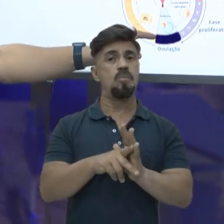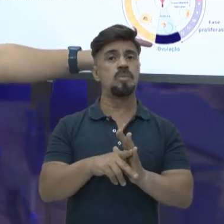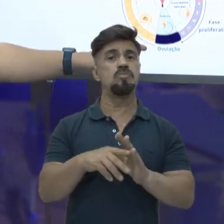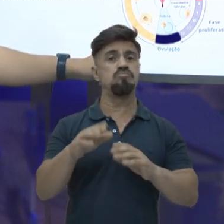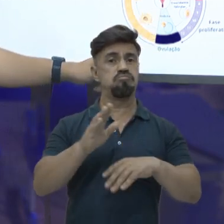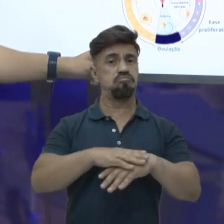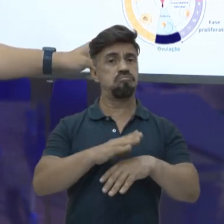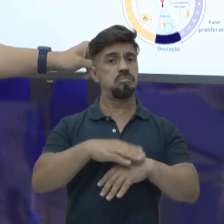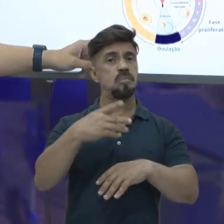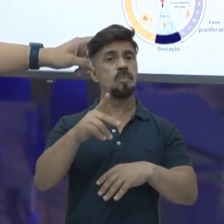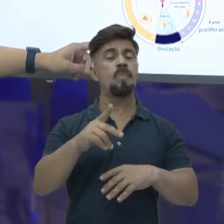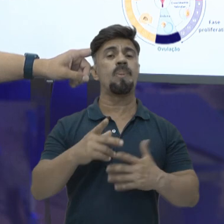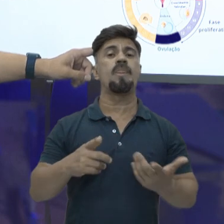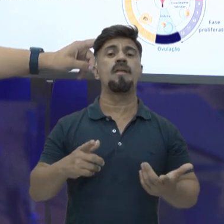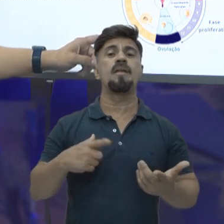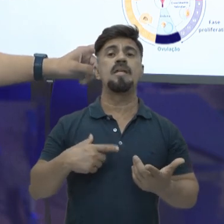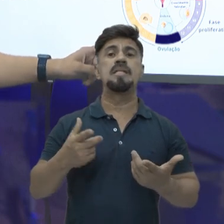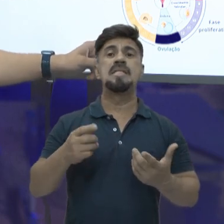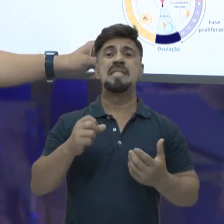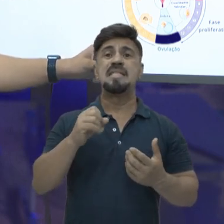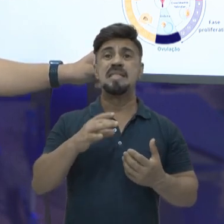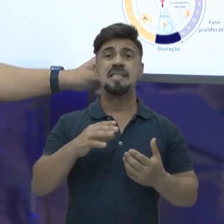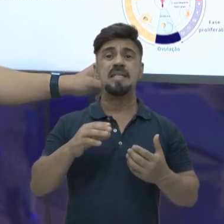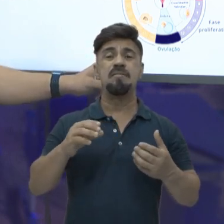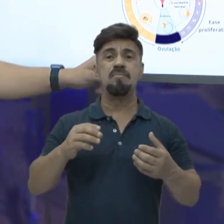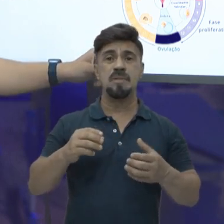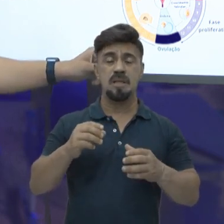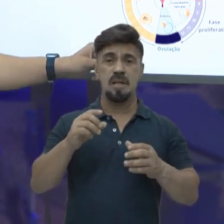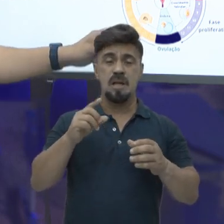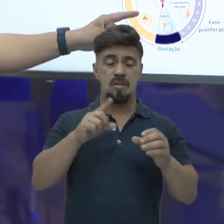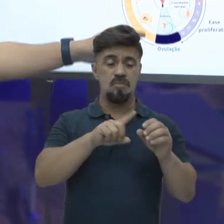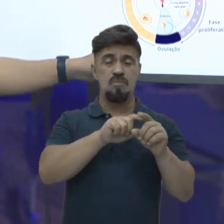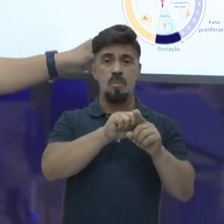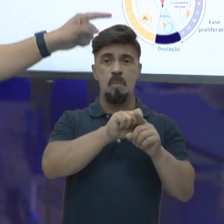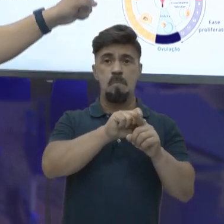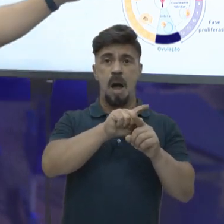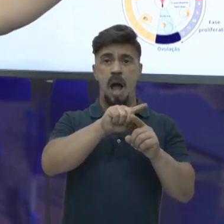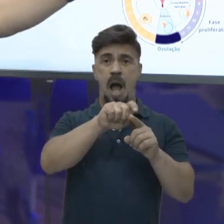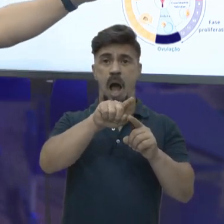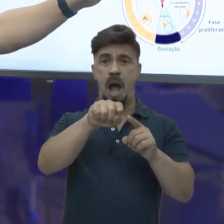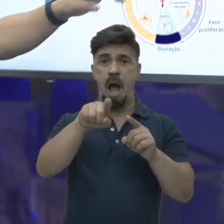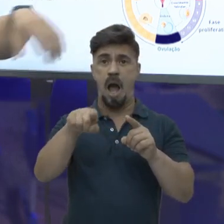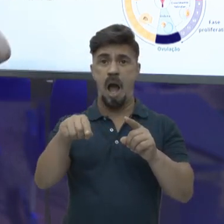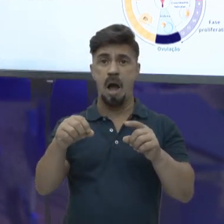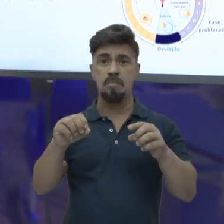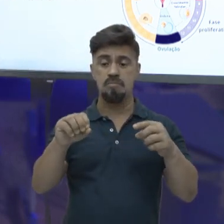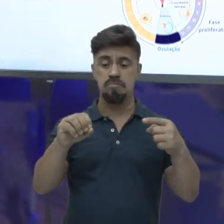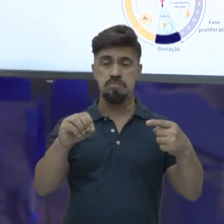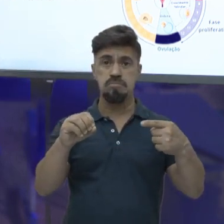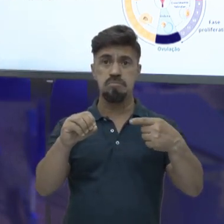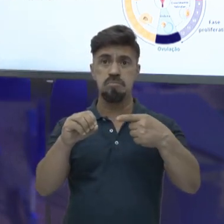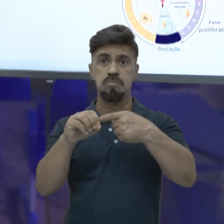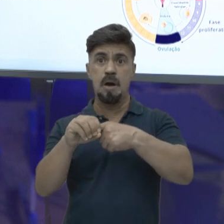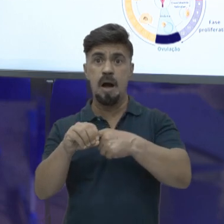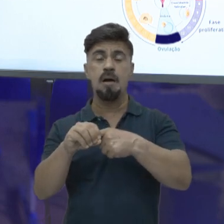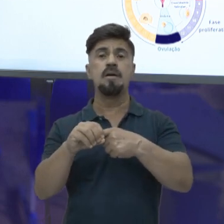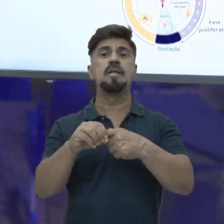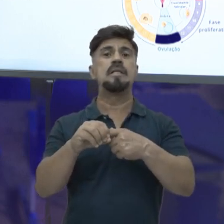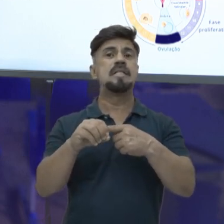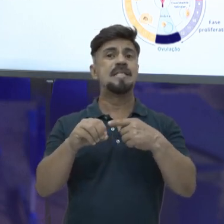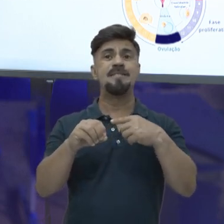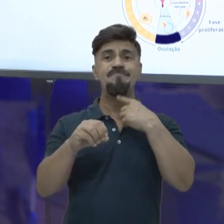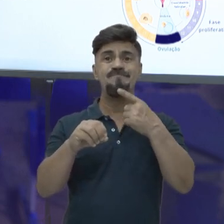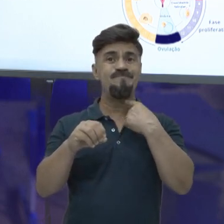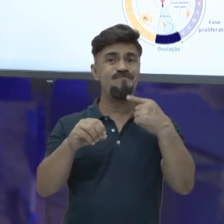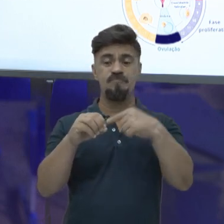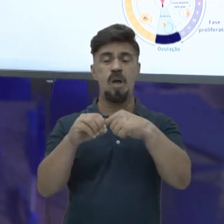período fértil, se não tiver a fecundação, que é o espermatozoide chegar no óvulo, ele então é descartado, entra na fase secretora e